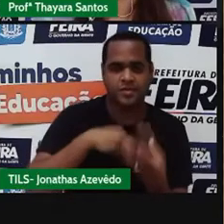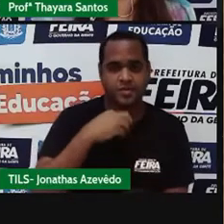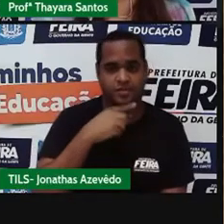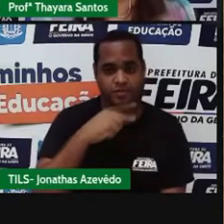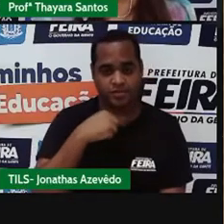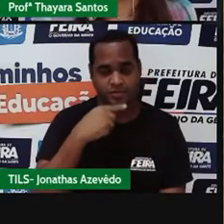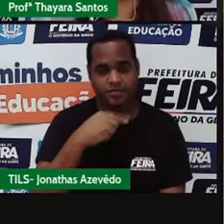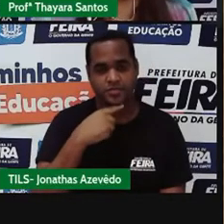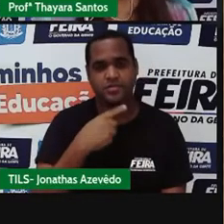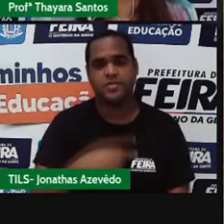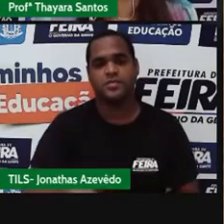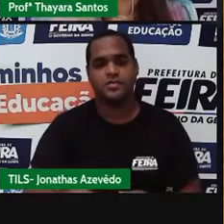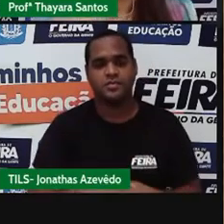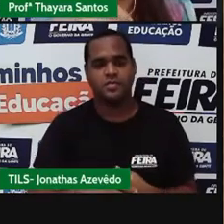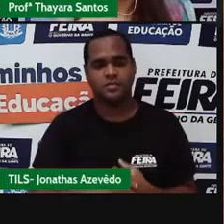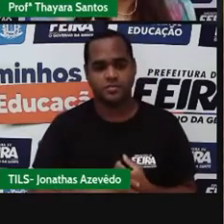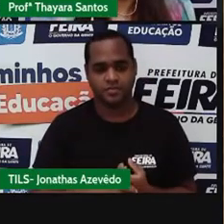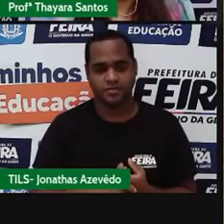mistura,